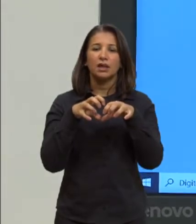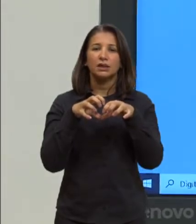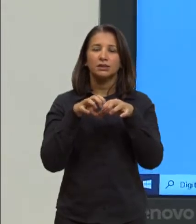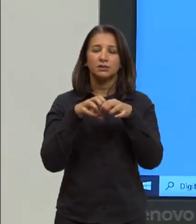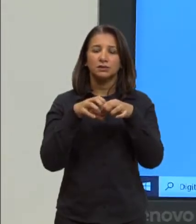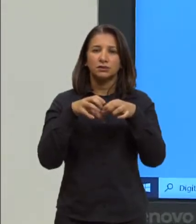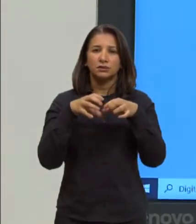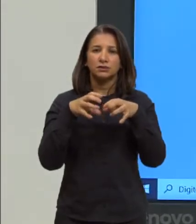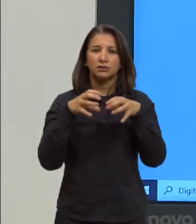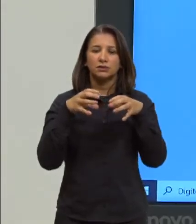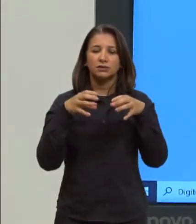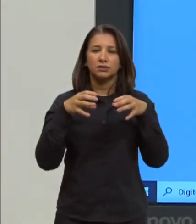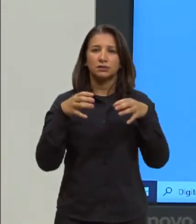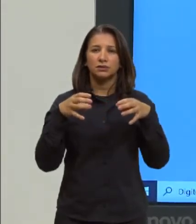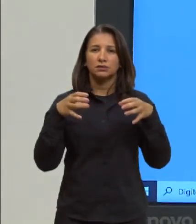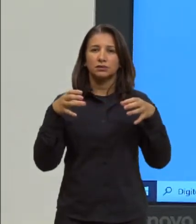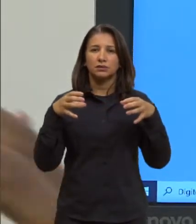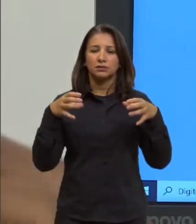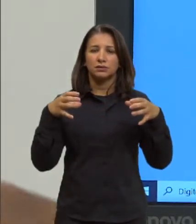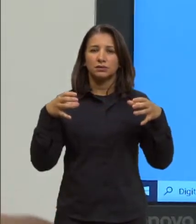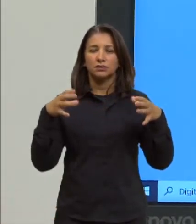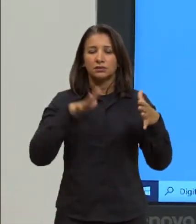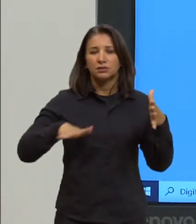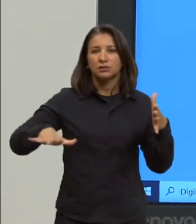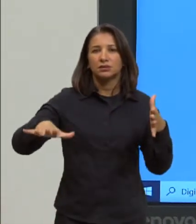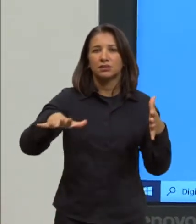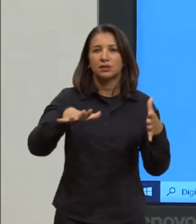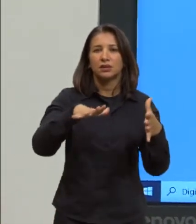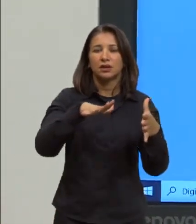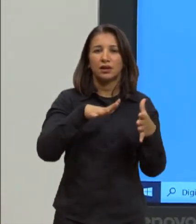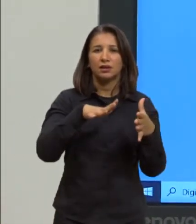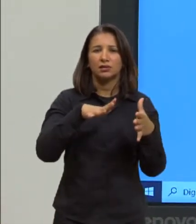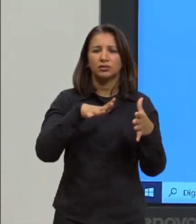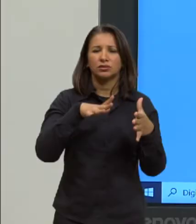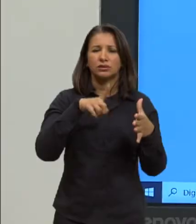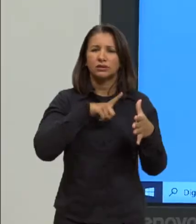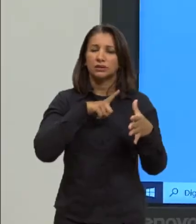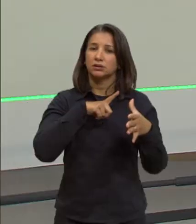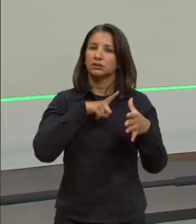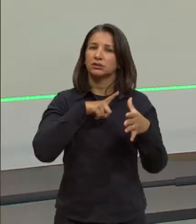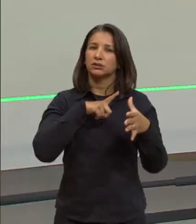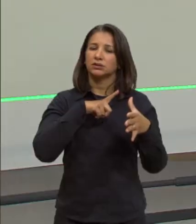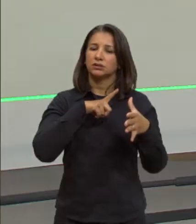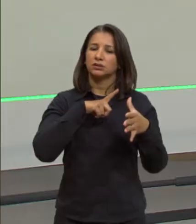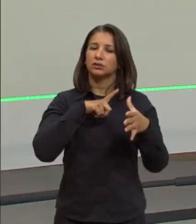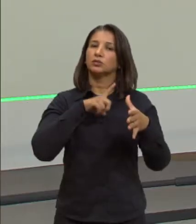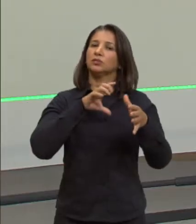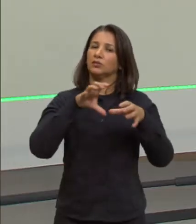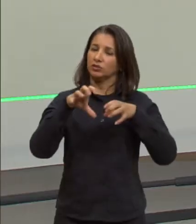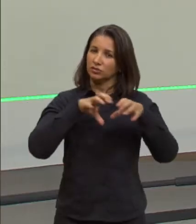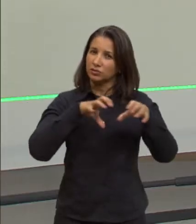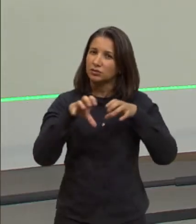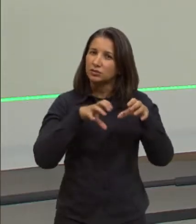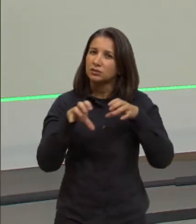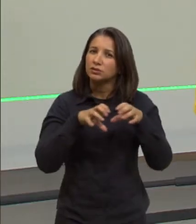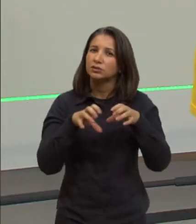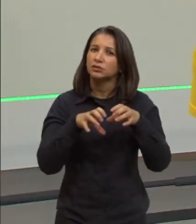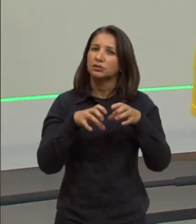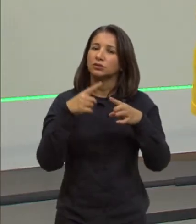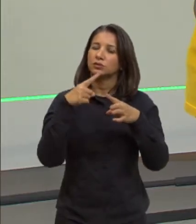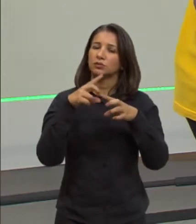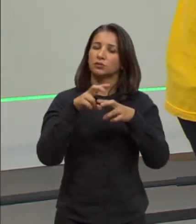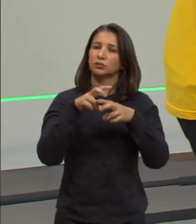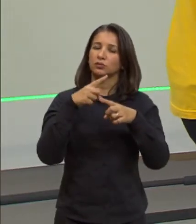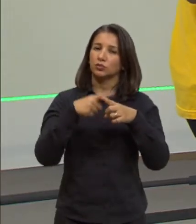expandir no seu espaço, ou seja, existe uma agitação molecular por causa do aquecimento